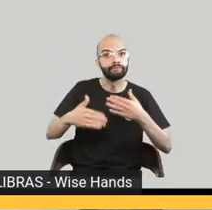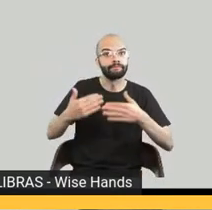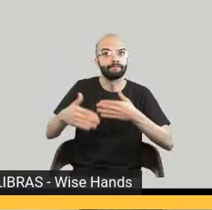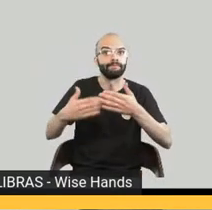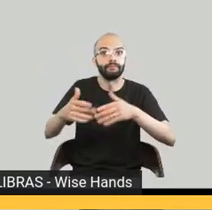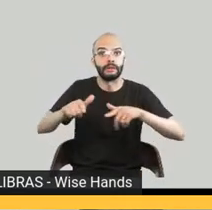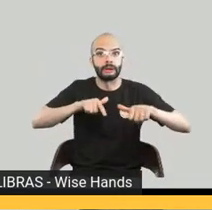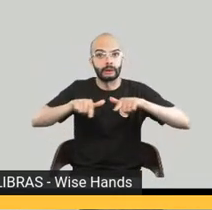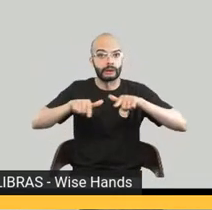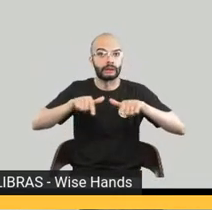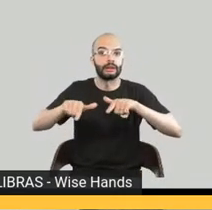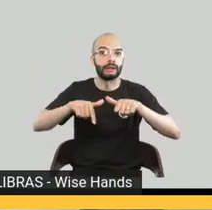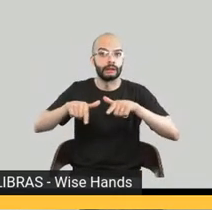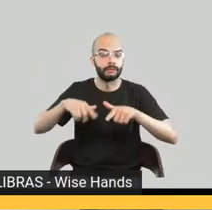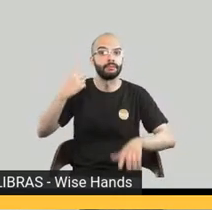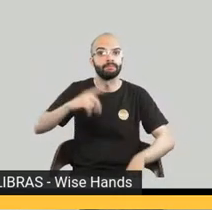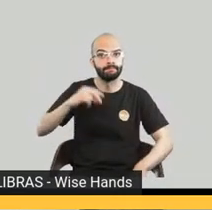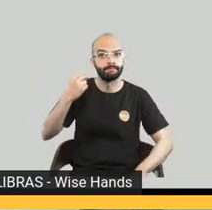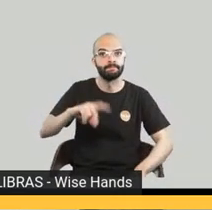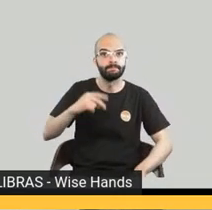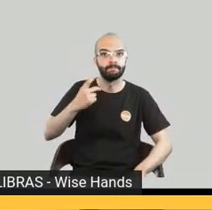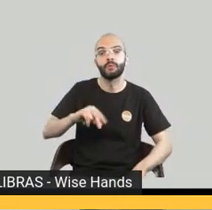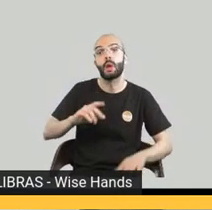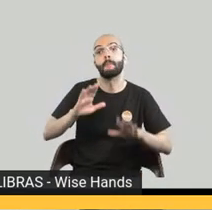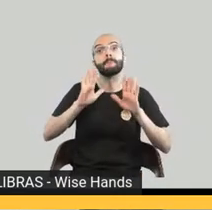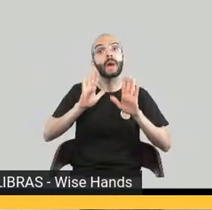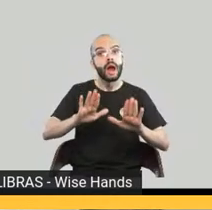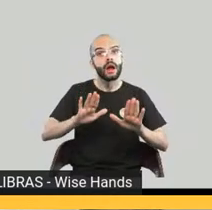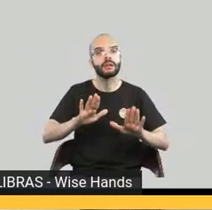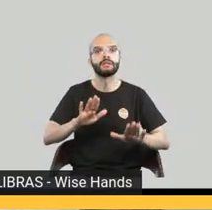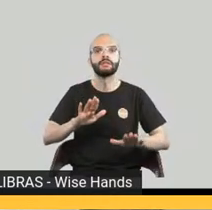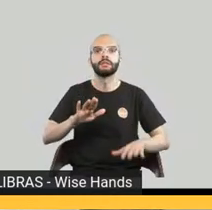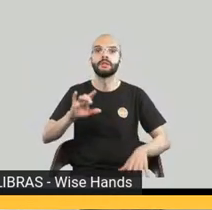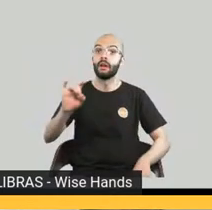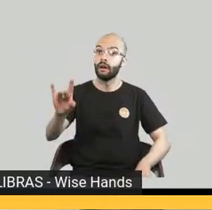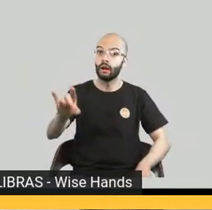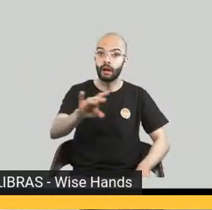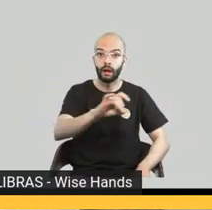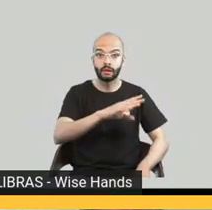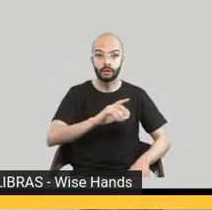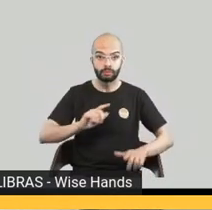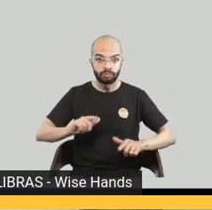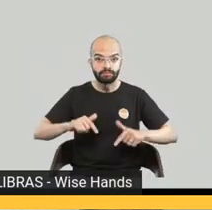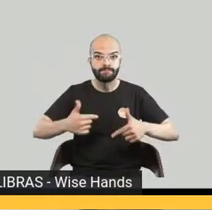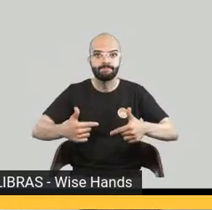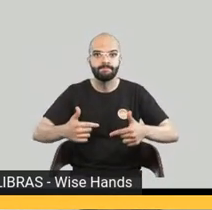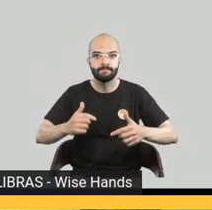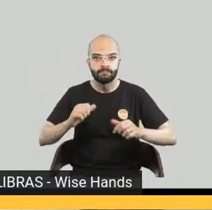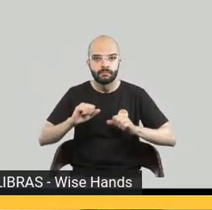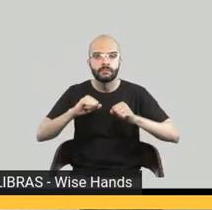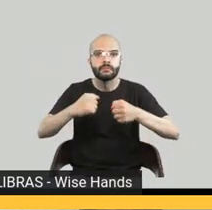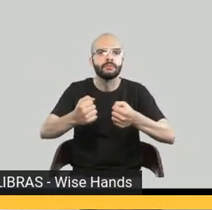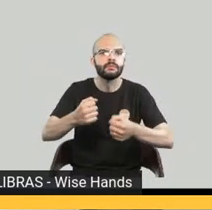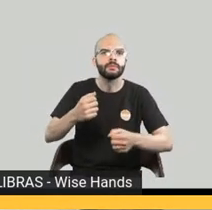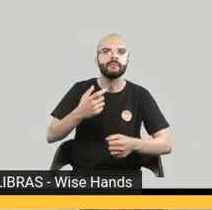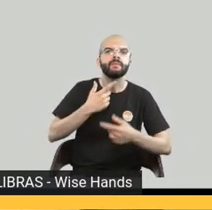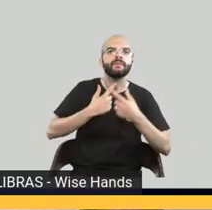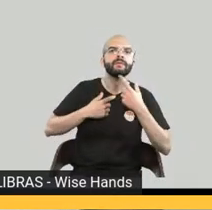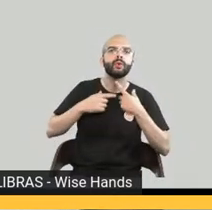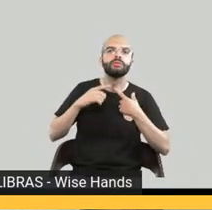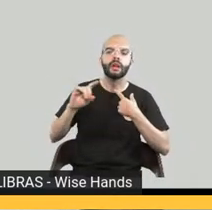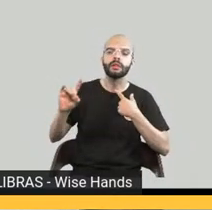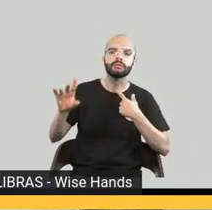trabalhos a ser feitos na verdade mas eu acho que se todo mundo fizer um pouquinho todo mundo começar a pensar de forma inclusiva e prestar atenção